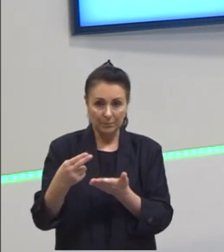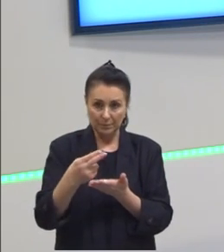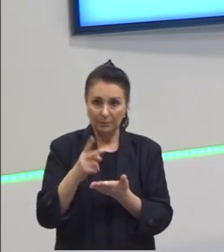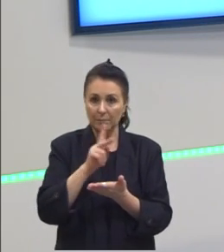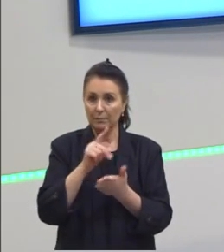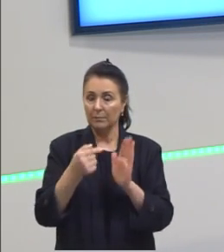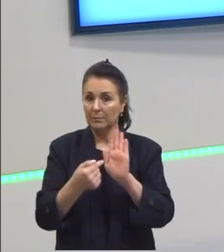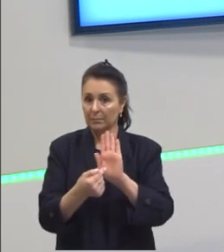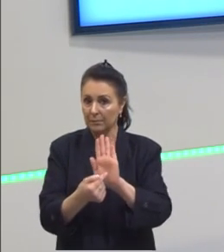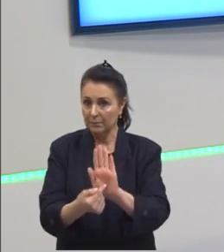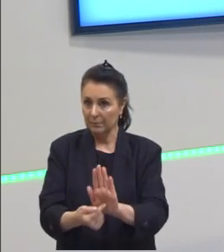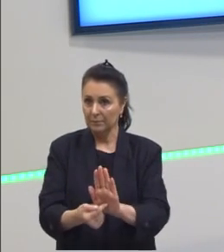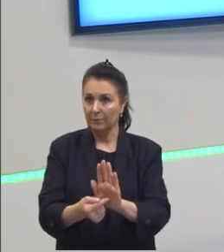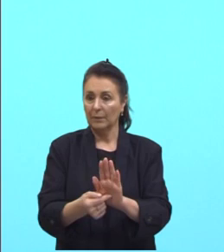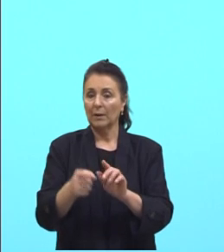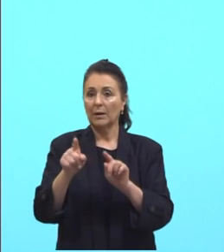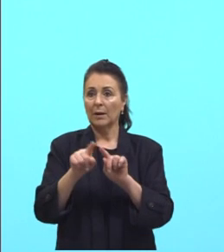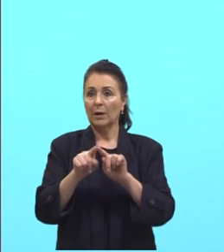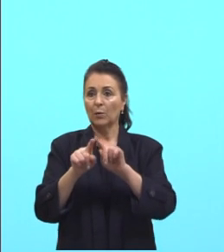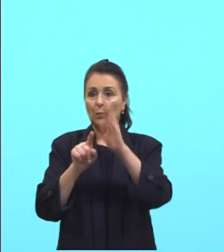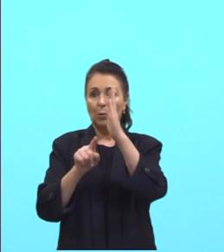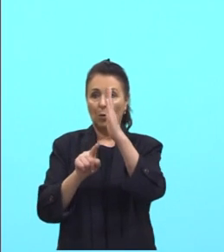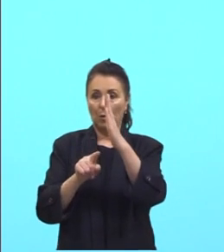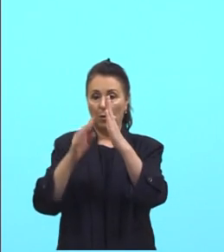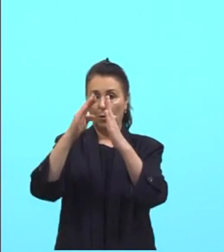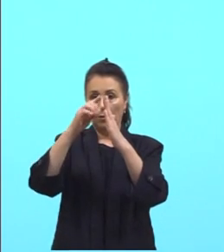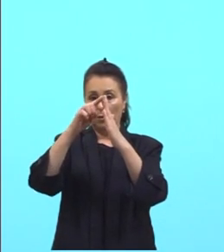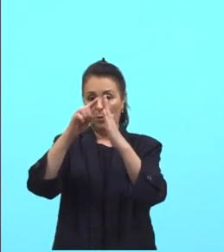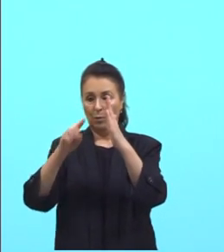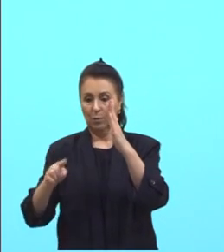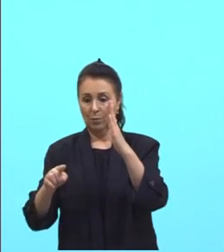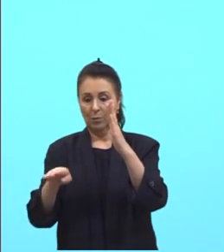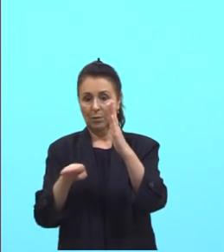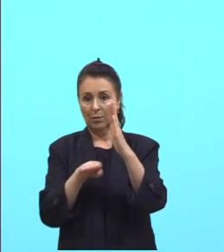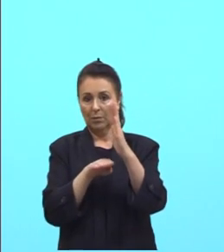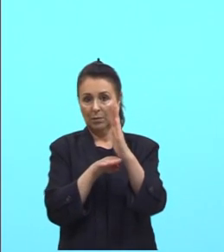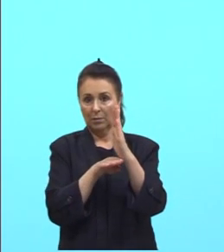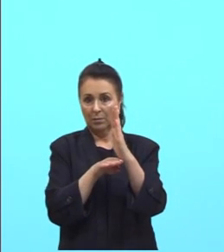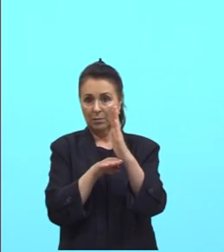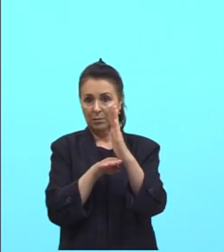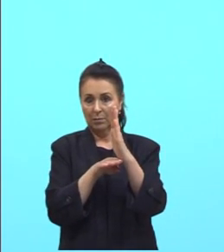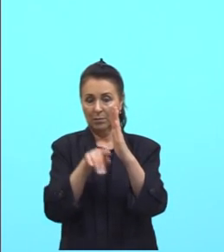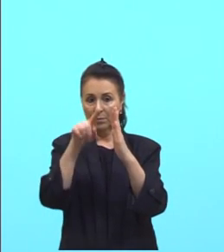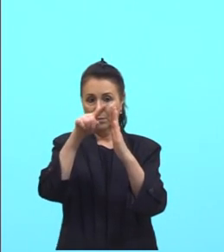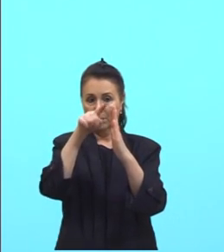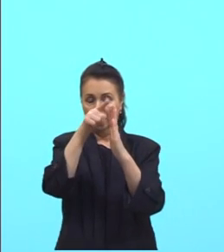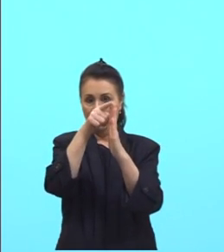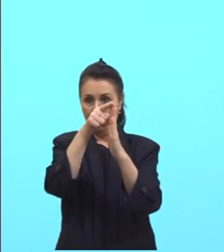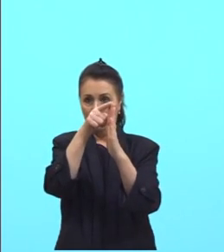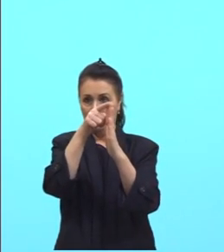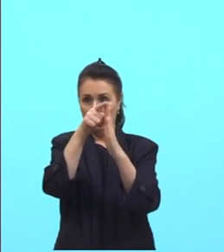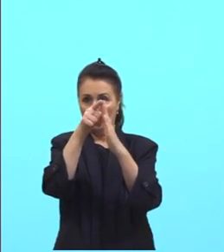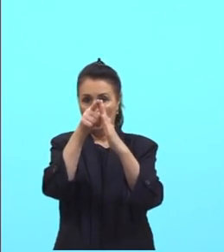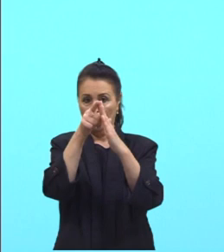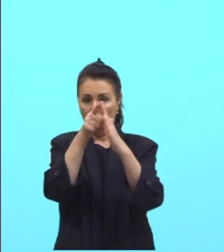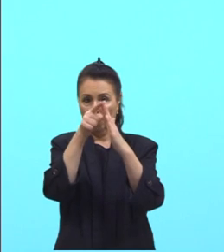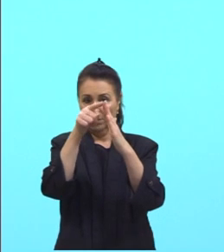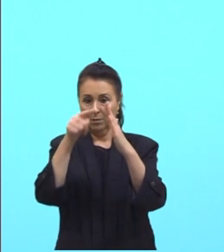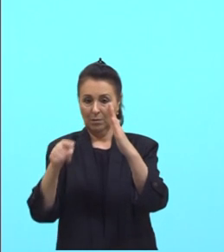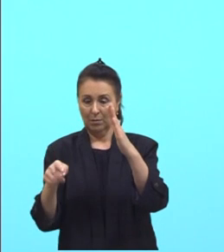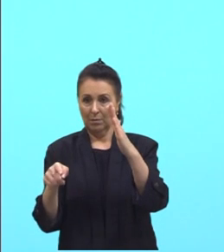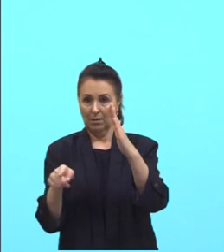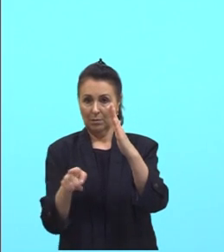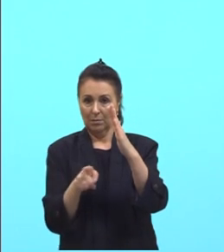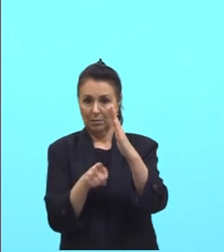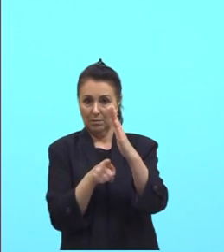como um triângulo que foi formado esse triângulo ele é formado então entre as hastes e também